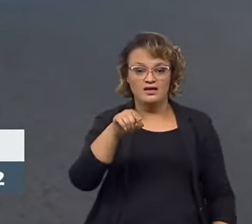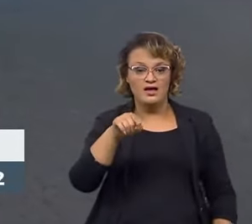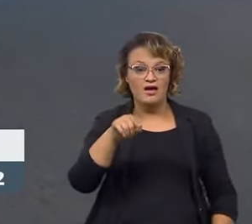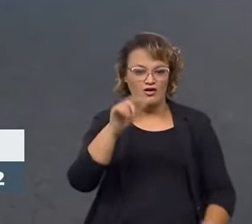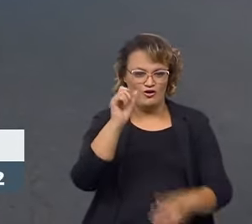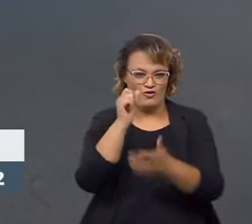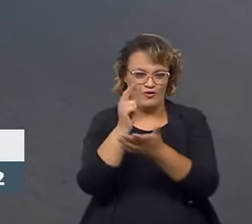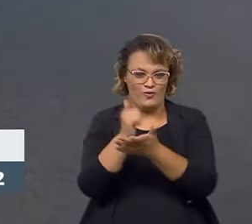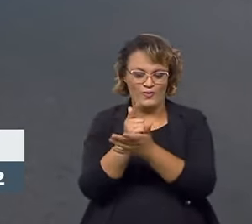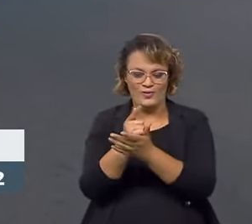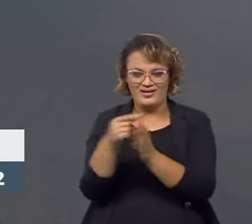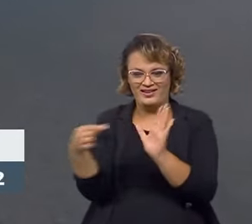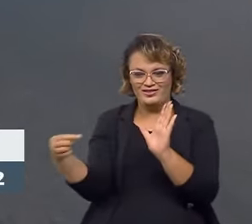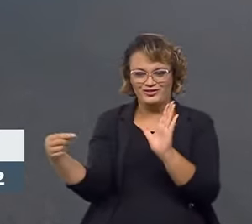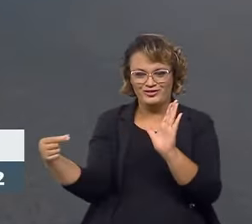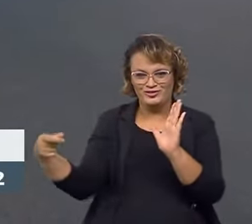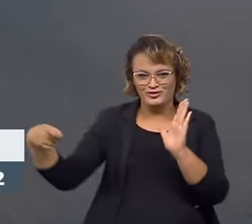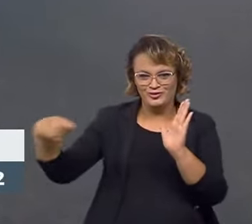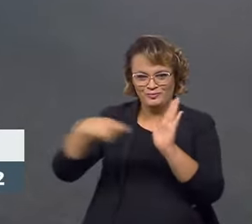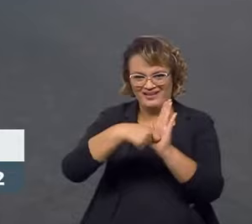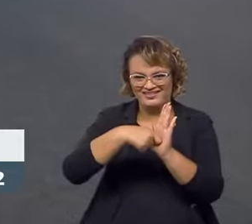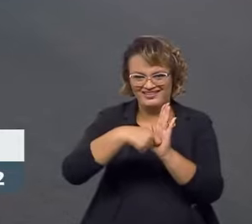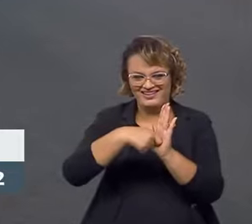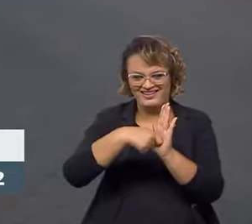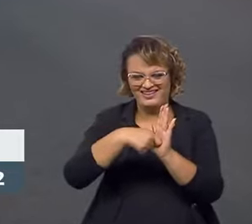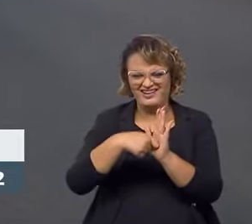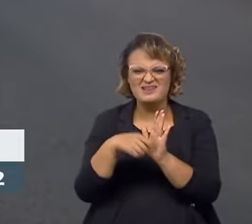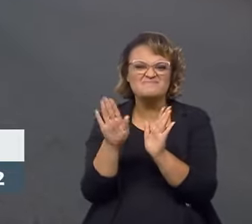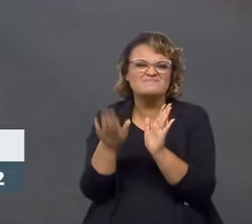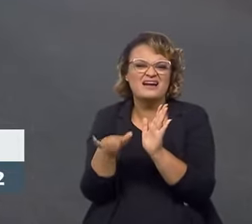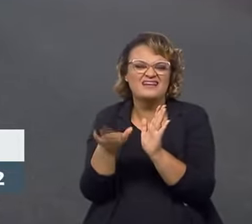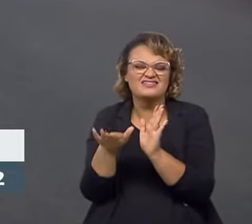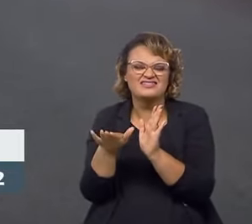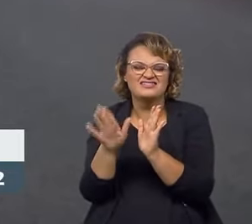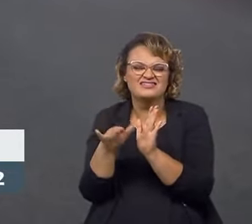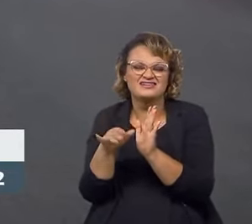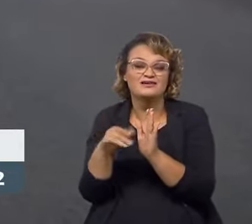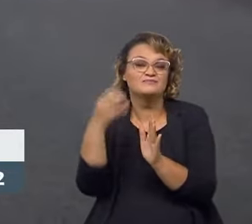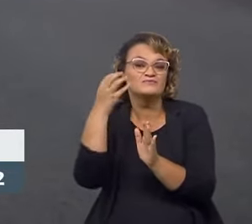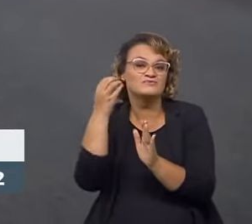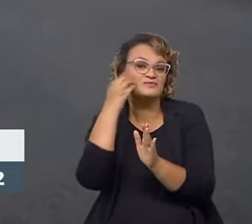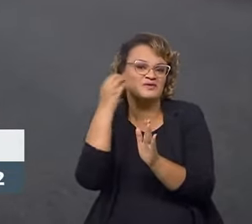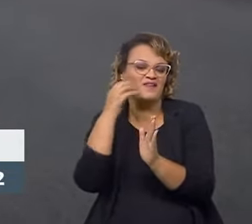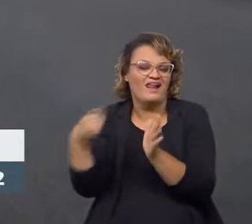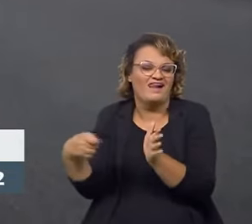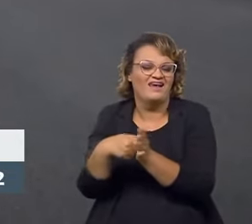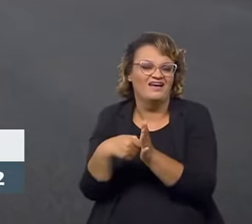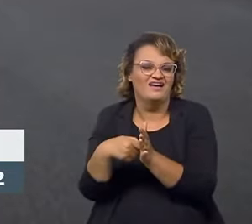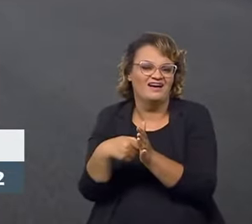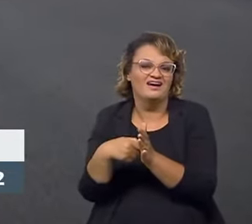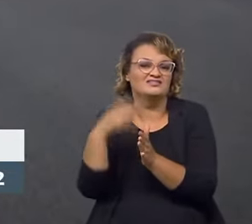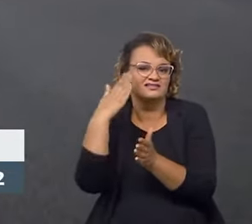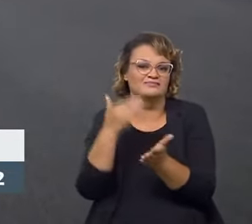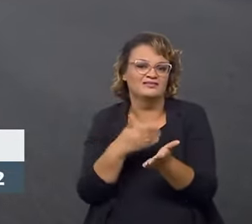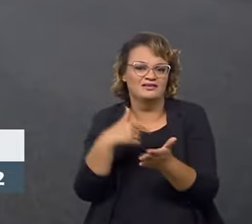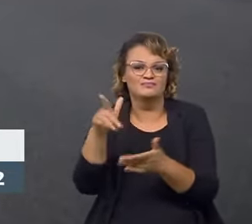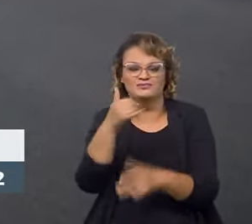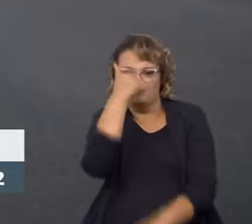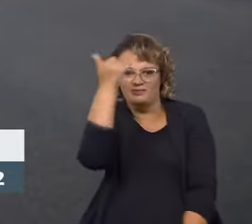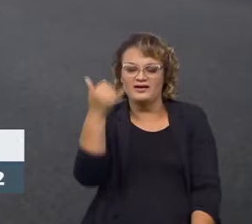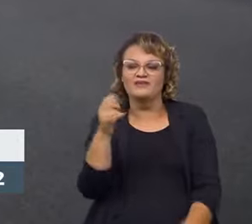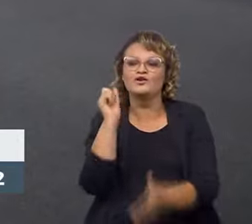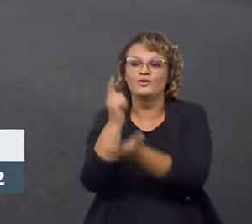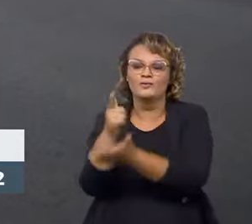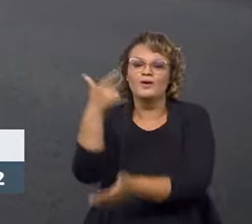comprou aquela tomadinha, sem vergonha, no camelô, para o seu celular. Aquilo não funciona por muito tempo. Aí você compra outro, aí você compra outro.